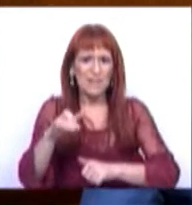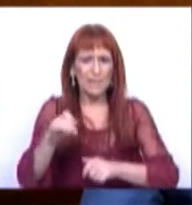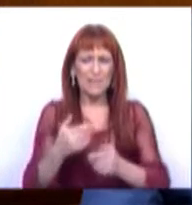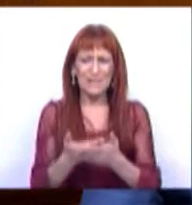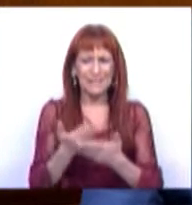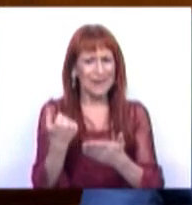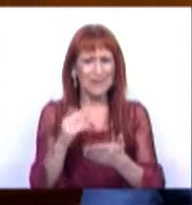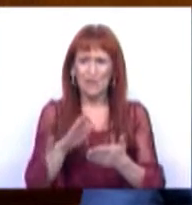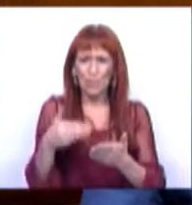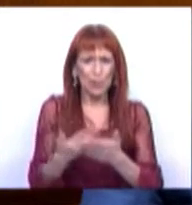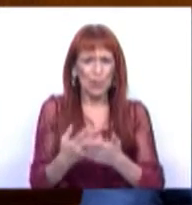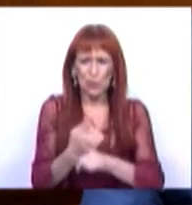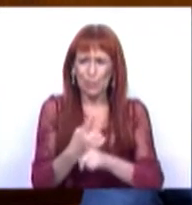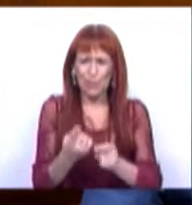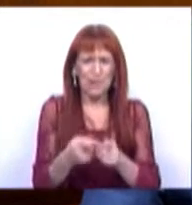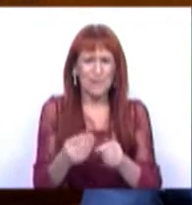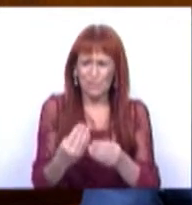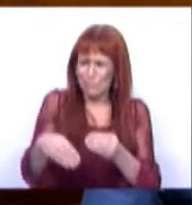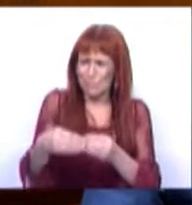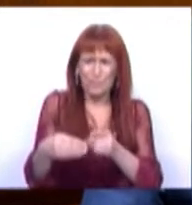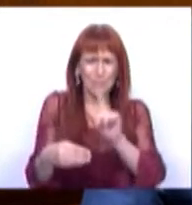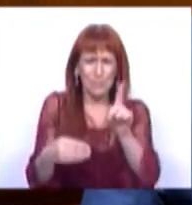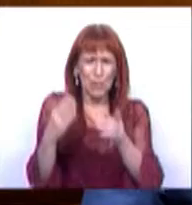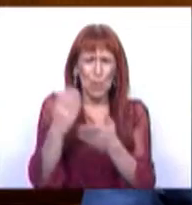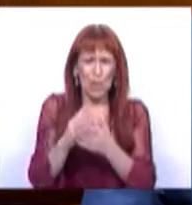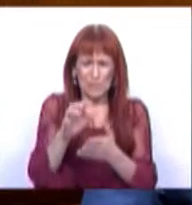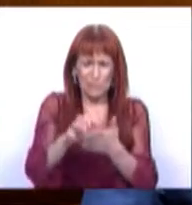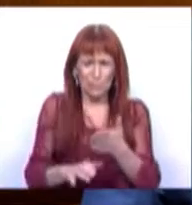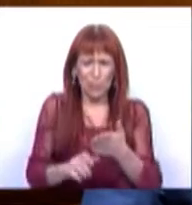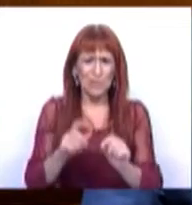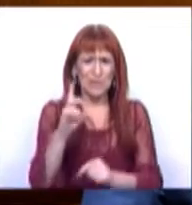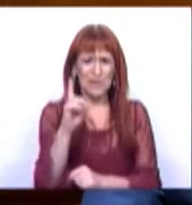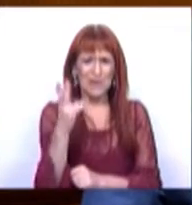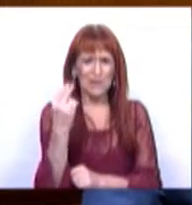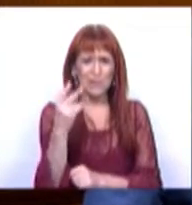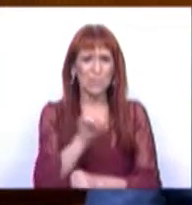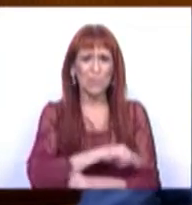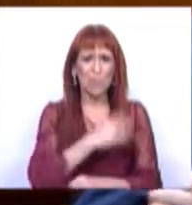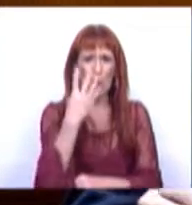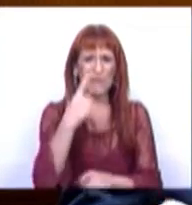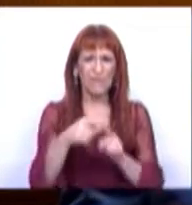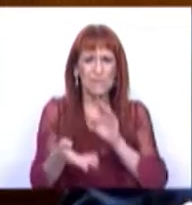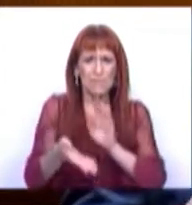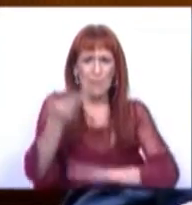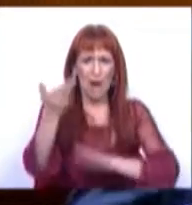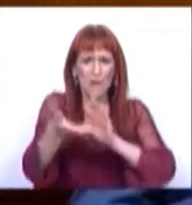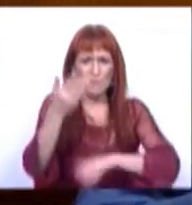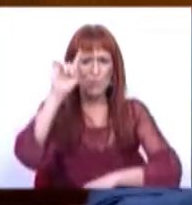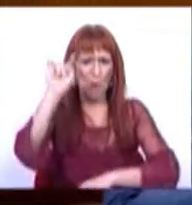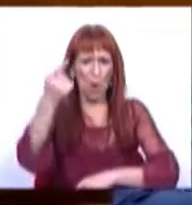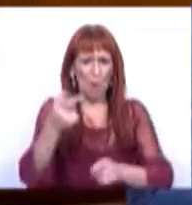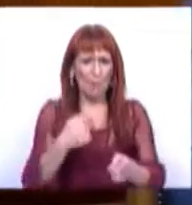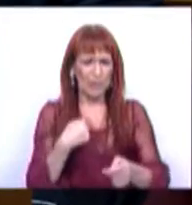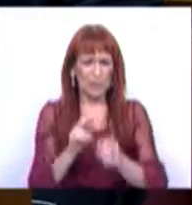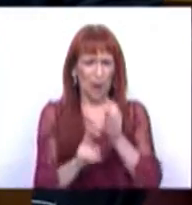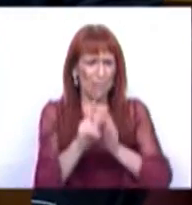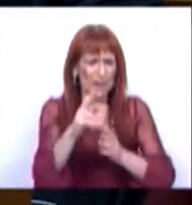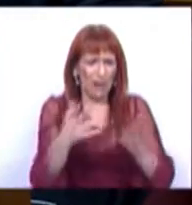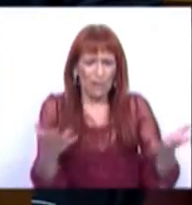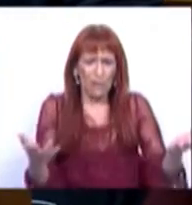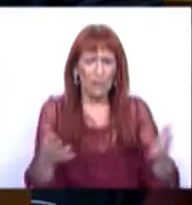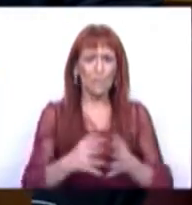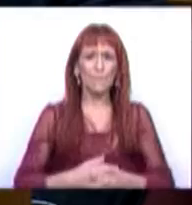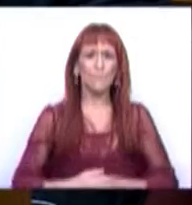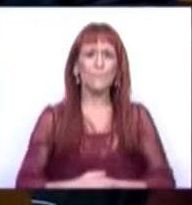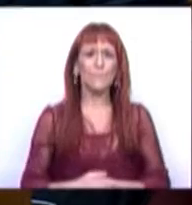retirasse essa proposta, porque o adicional não foi só revertido em 6 cêntimos, foi 4 vezes mais do que aquilo que tinha sido aumentado. Muito obrigado.